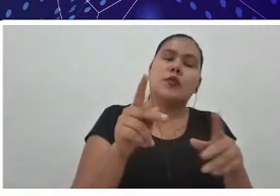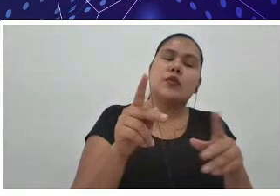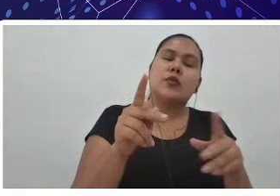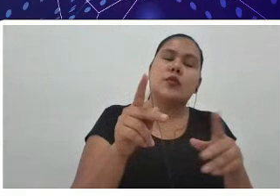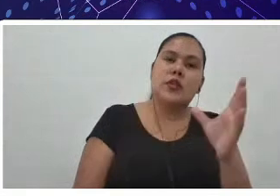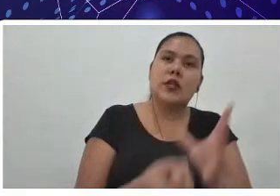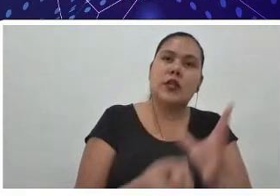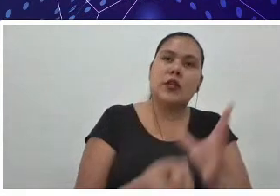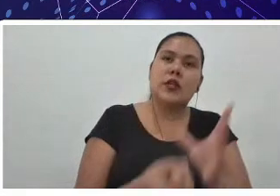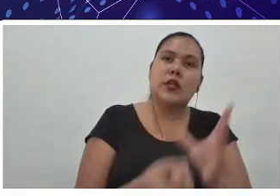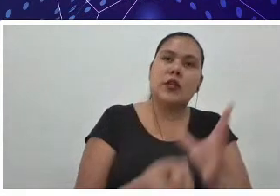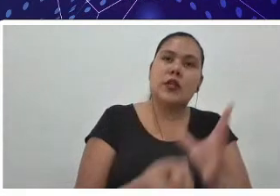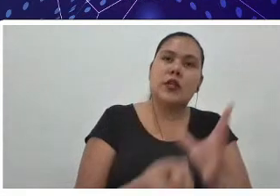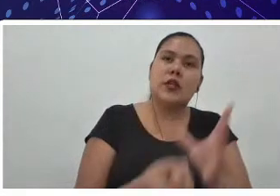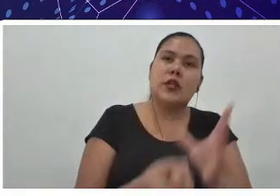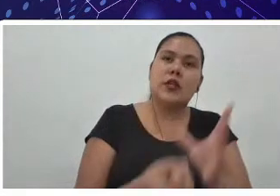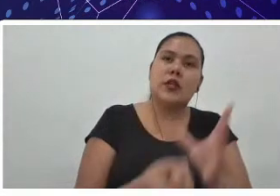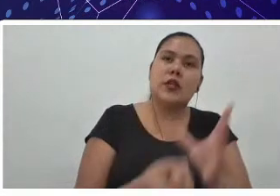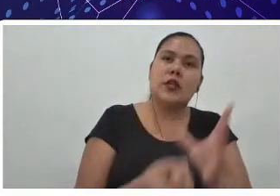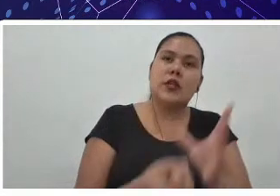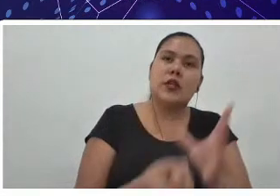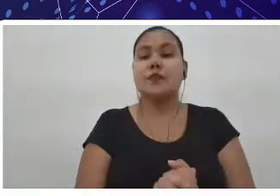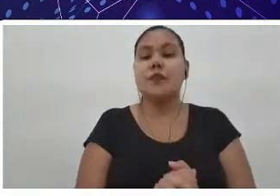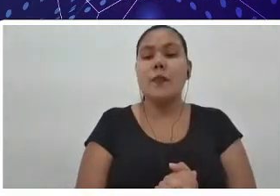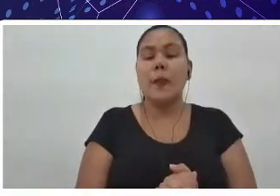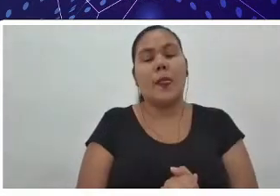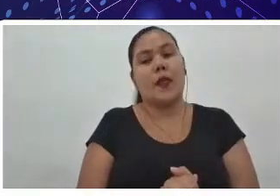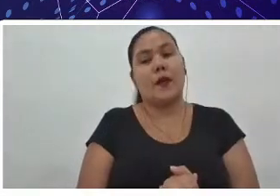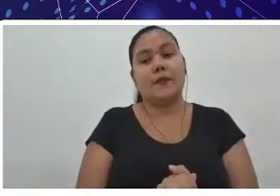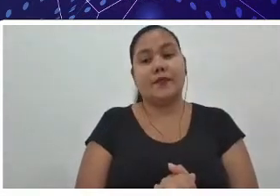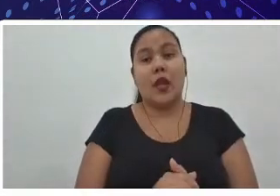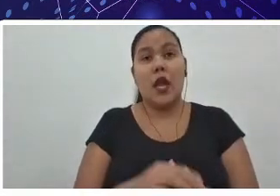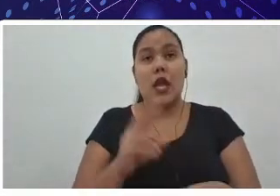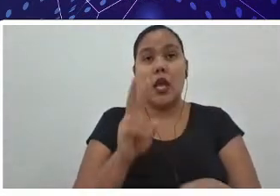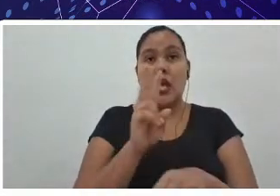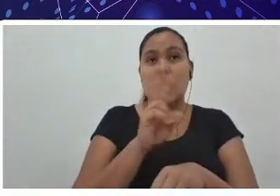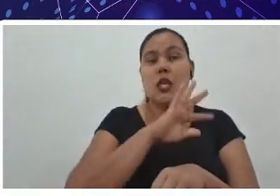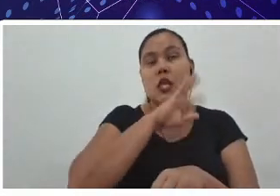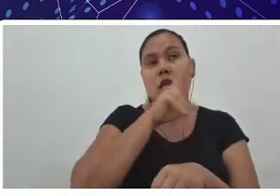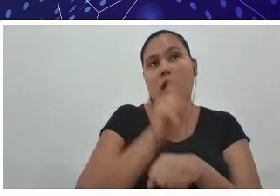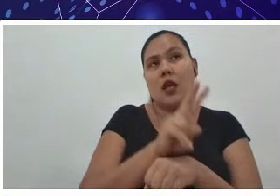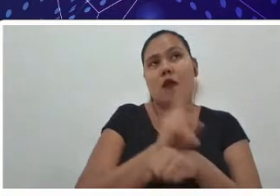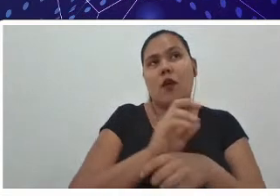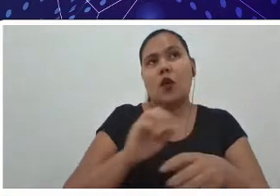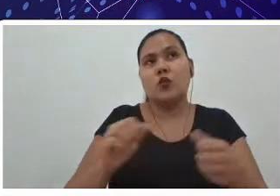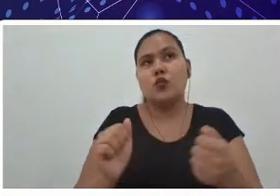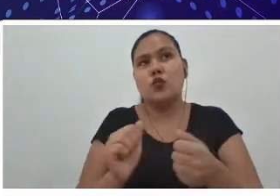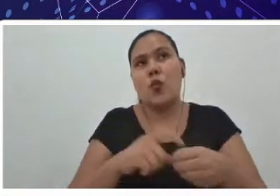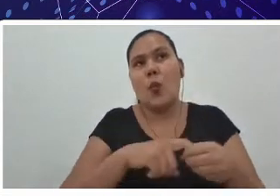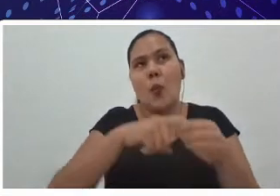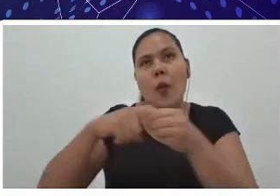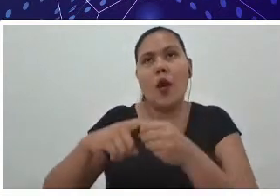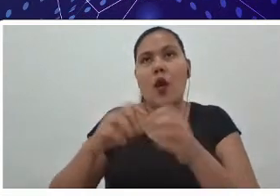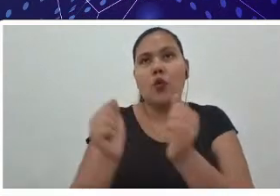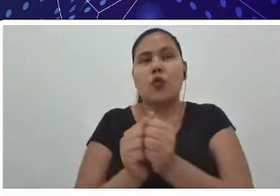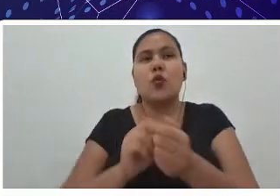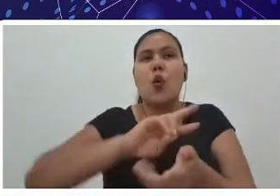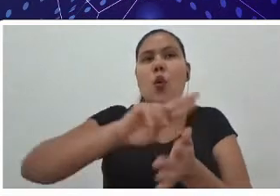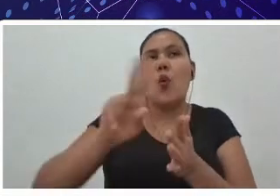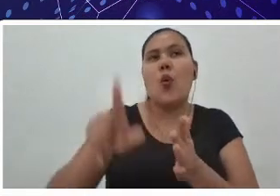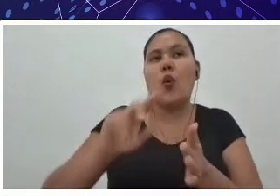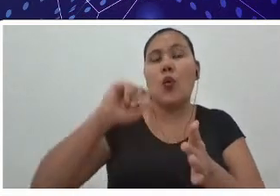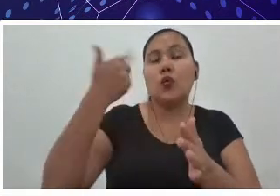aquáticos, e a azotecnia vem de mãos dadas junto com os outros processos produtivos também,